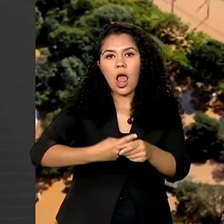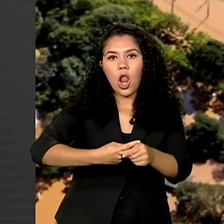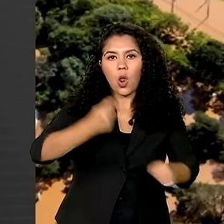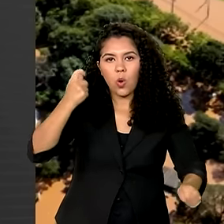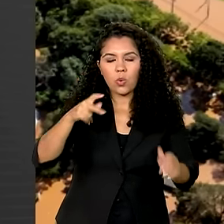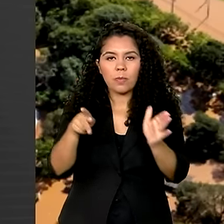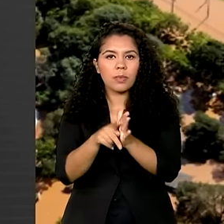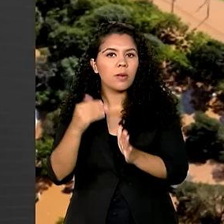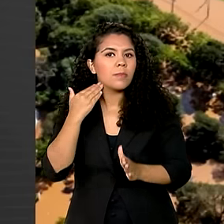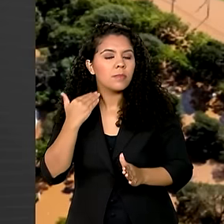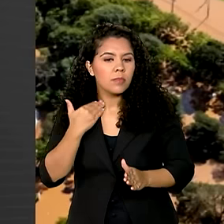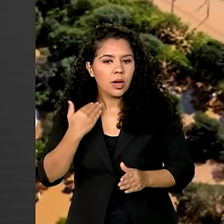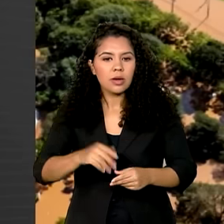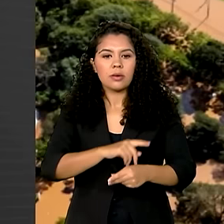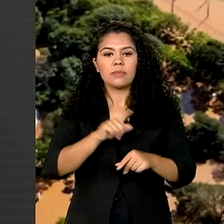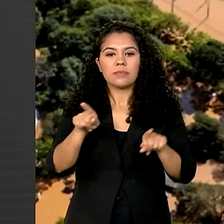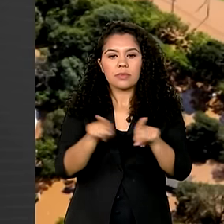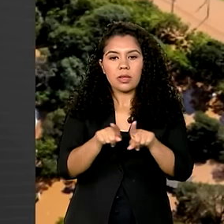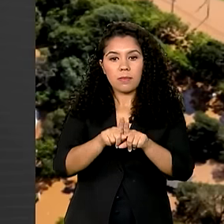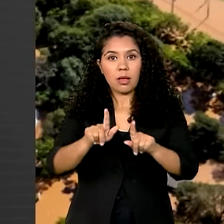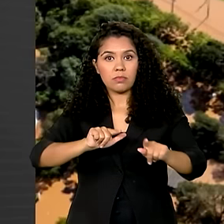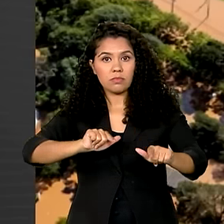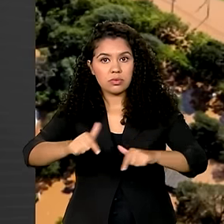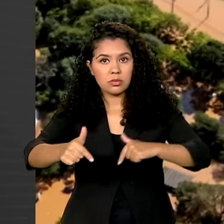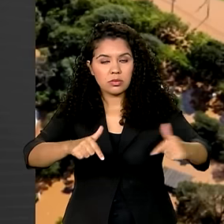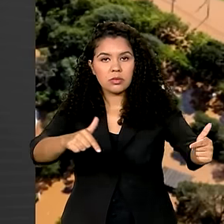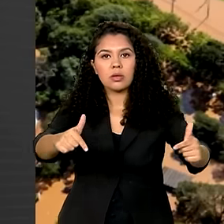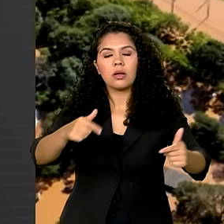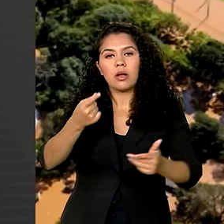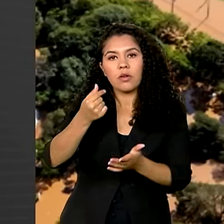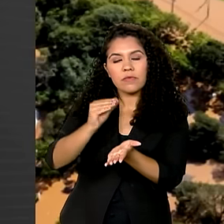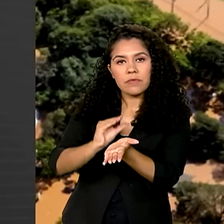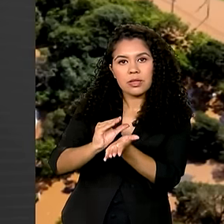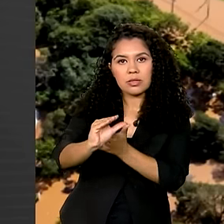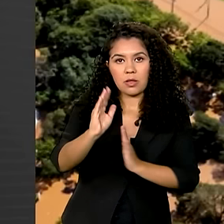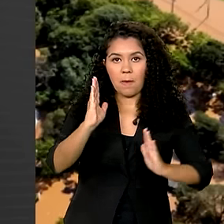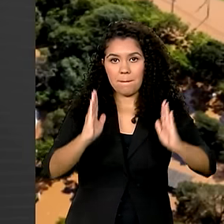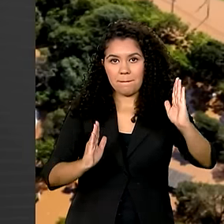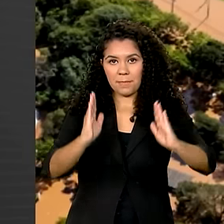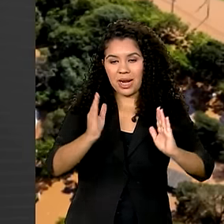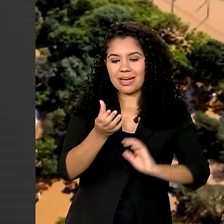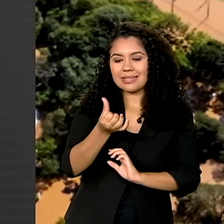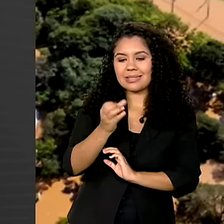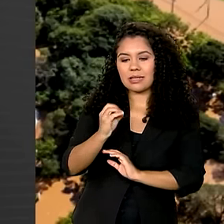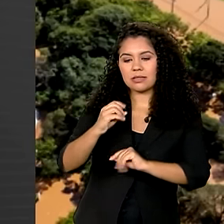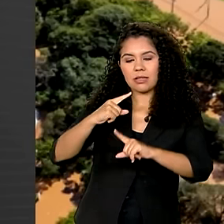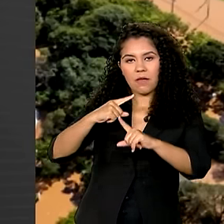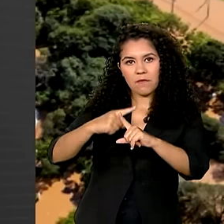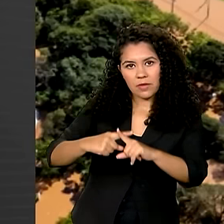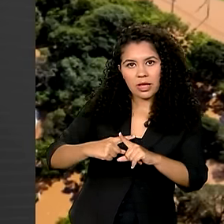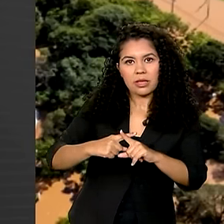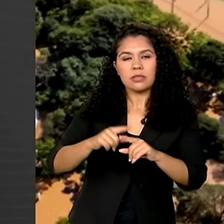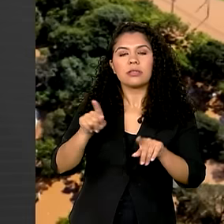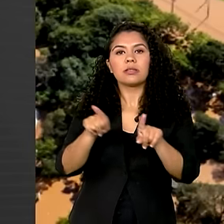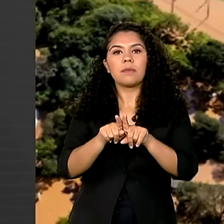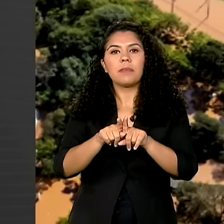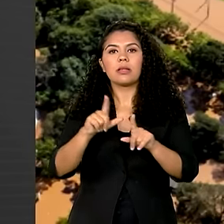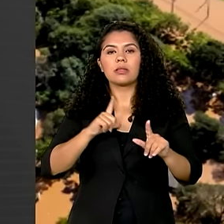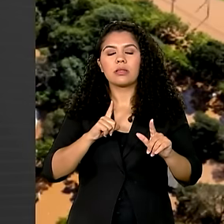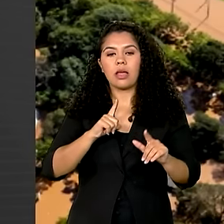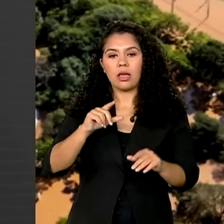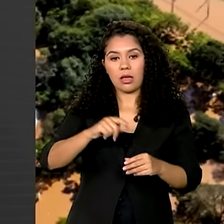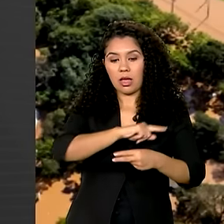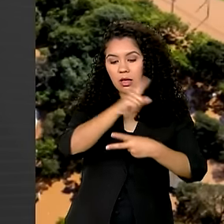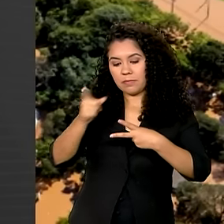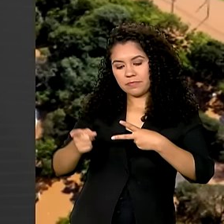sobre as atividades de intermediação financeira, com prazo de até 60 meses e carência de um ano. A segunda